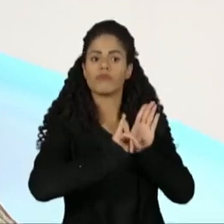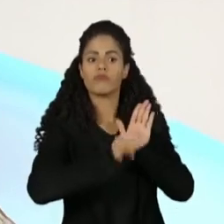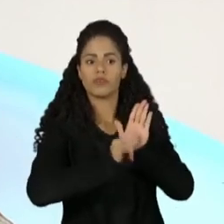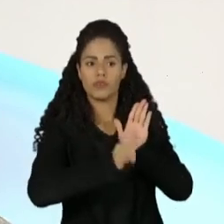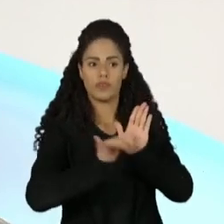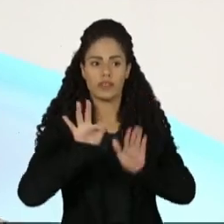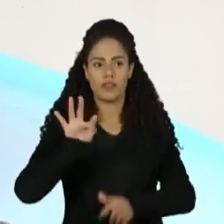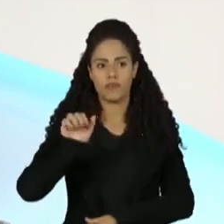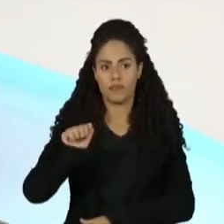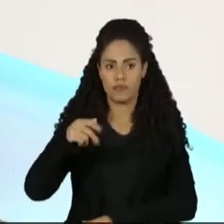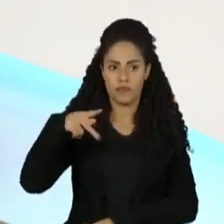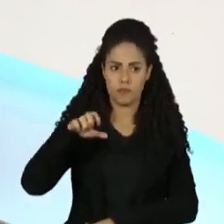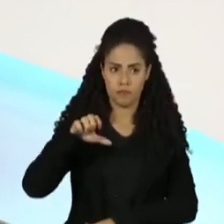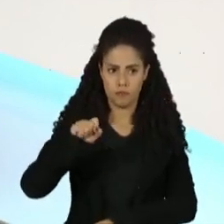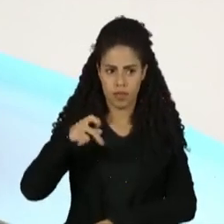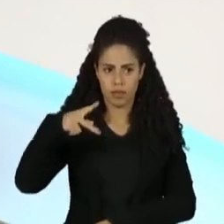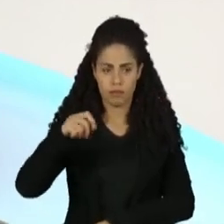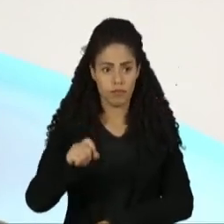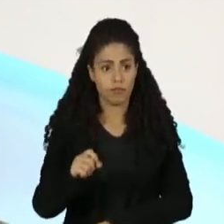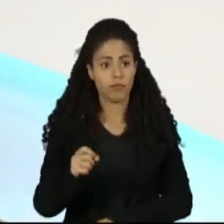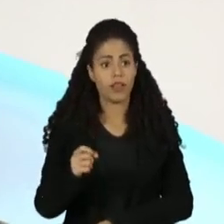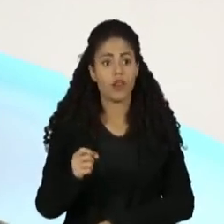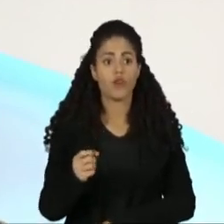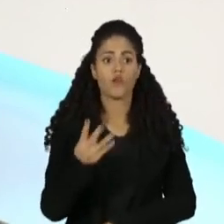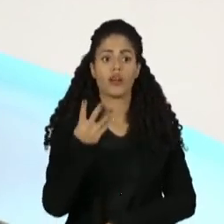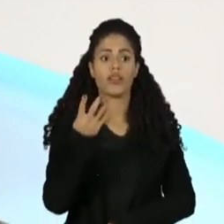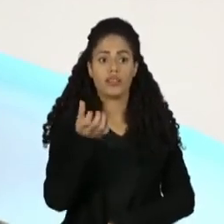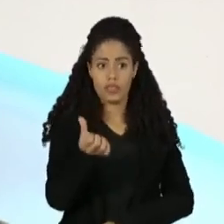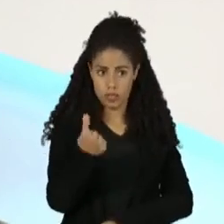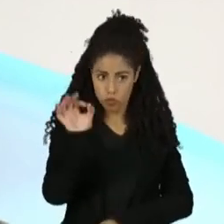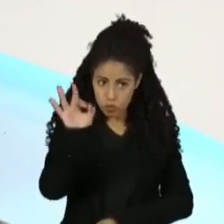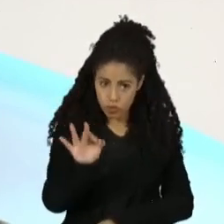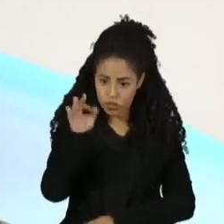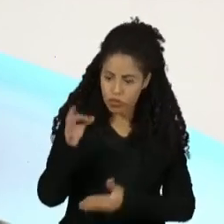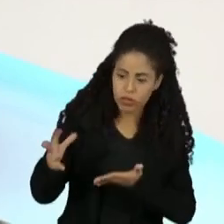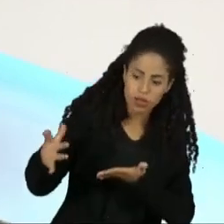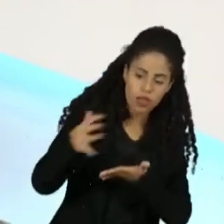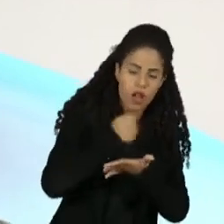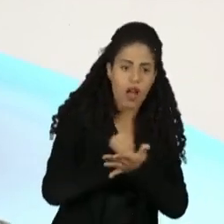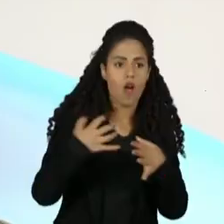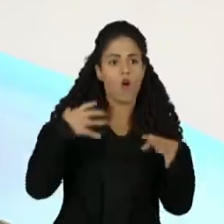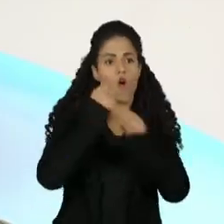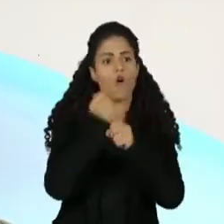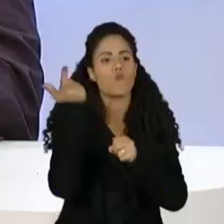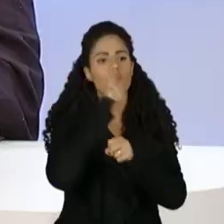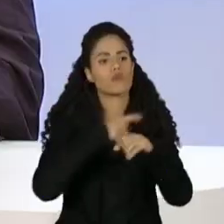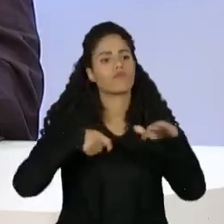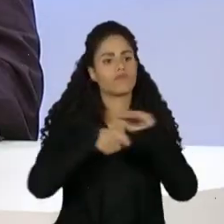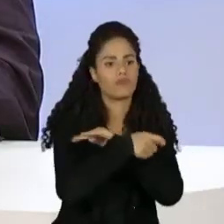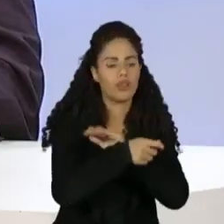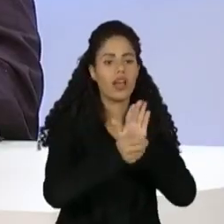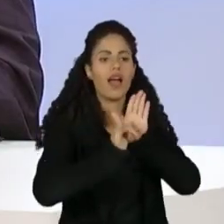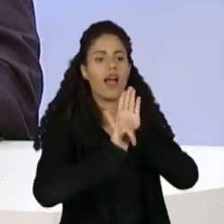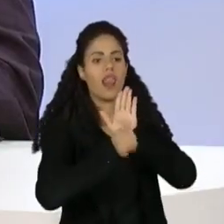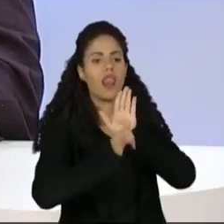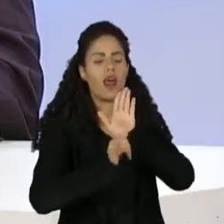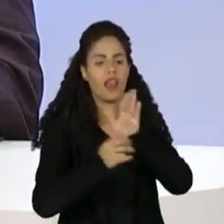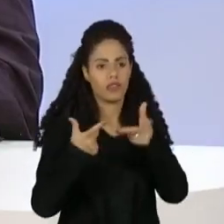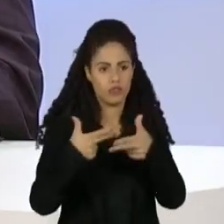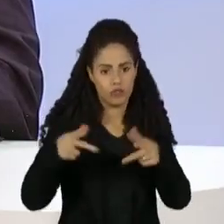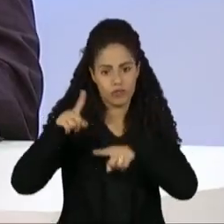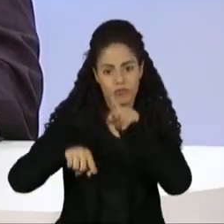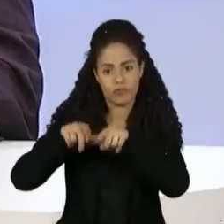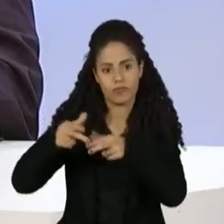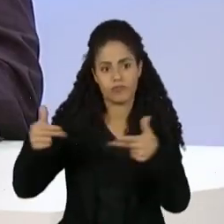FAPESP, que a USP captou 46% do total de dinheiro investido no edital de grandes equipamentos.